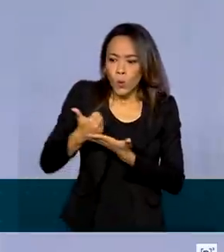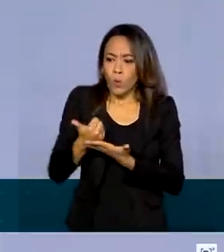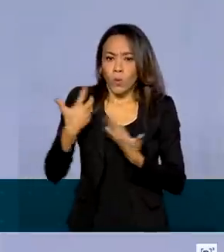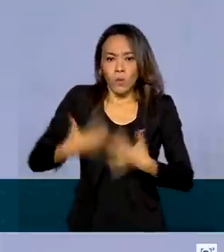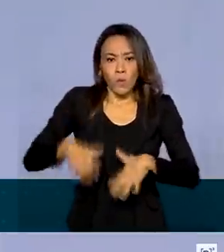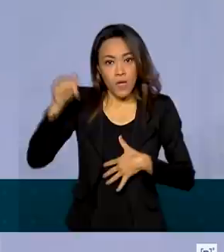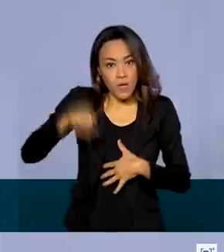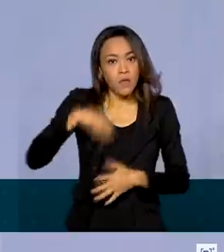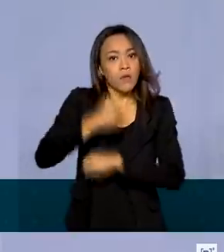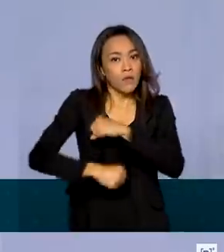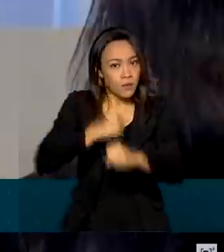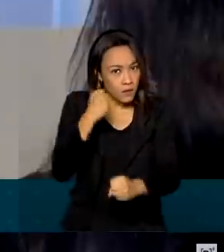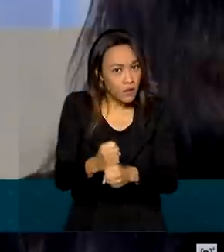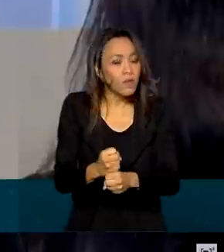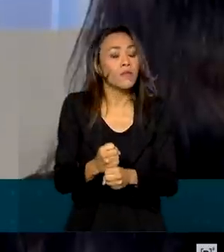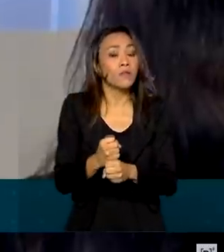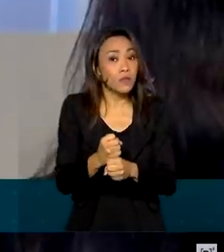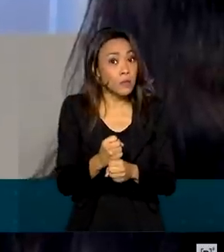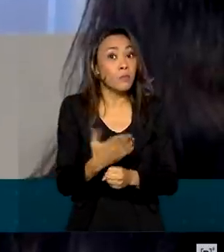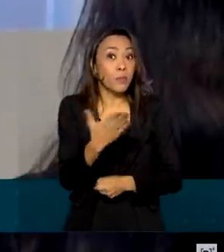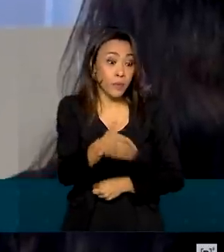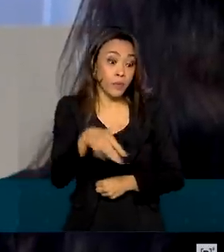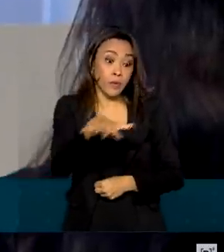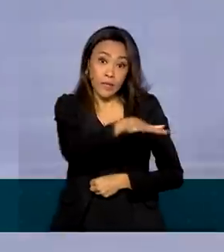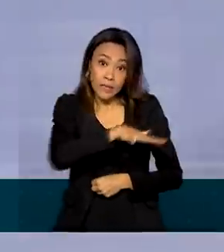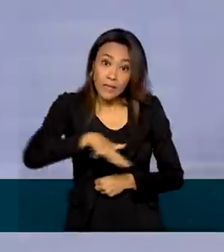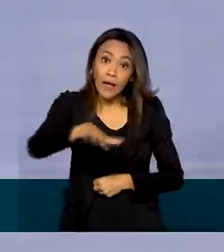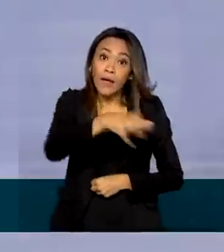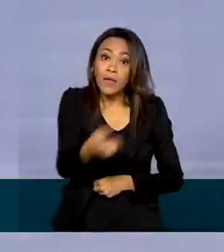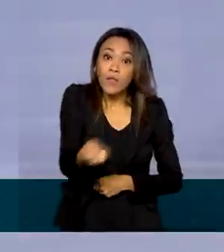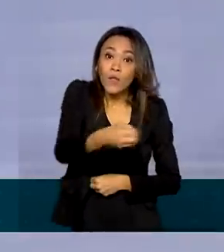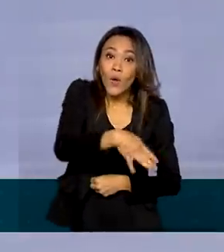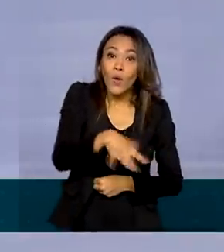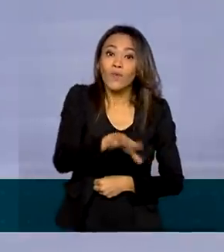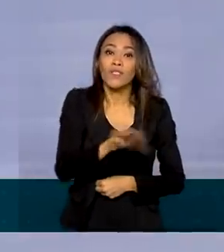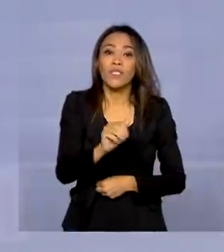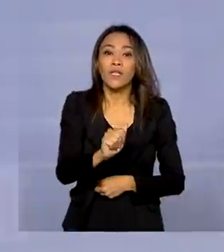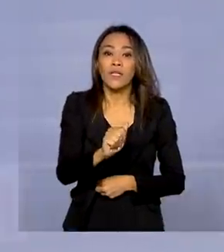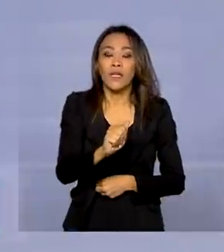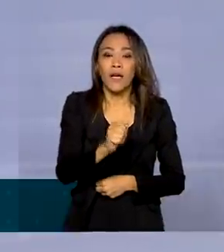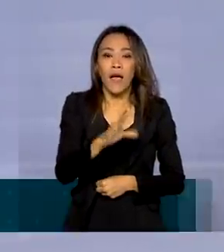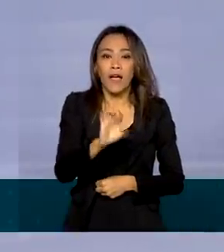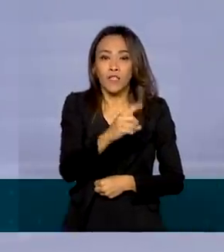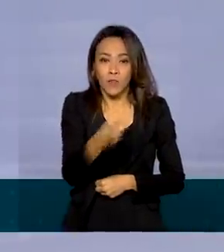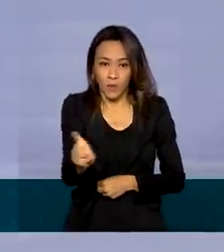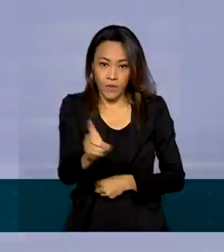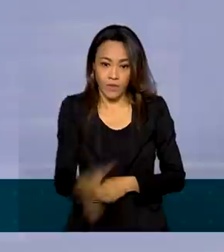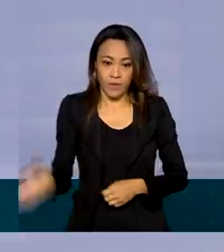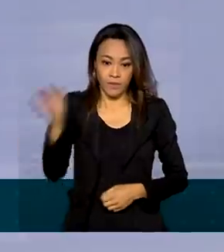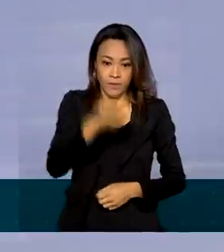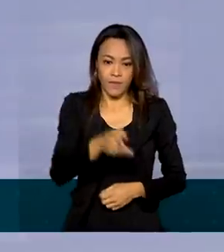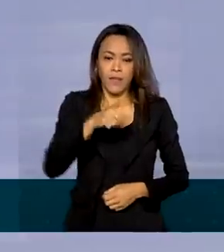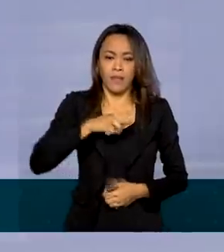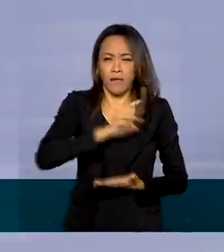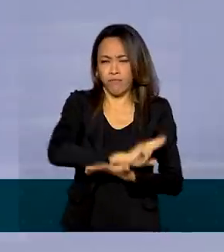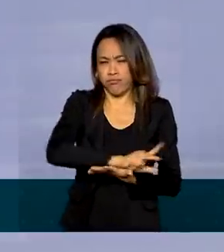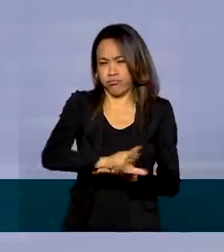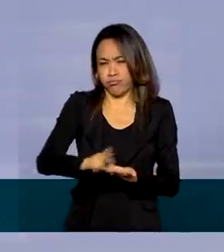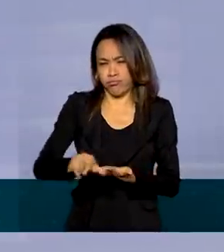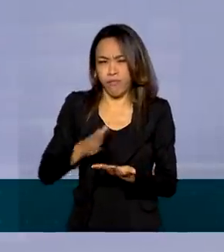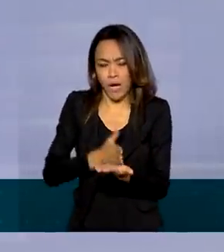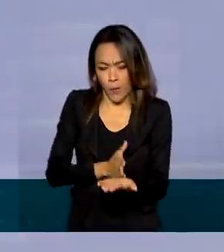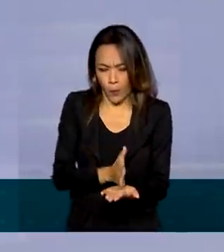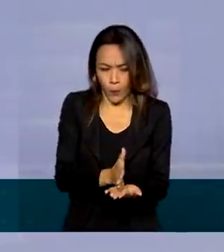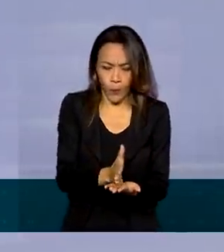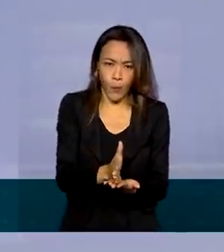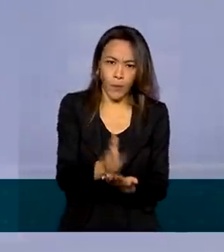ano por empresas estreantes no mercado de ações. Tem muito potencial ainda para a gente percorrer e sofisticar essa